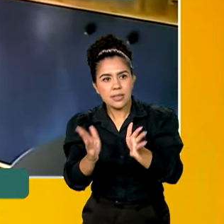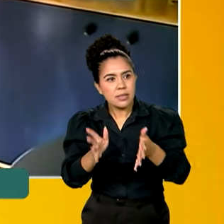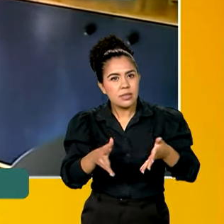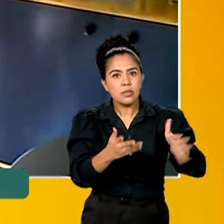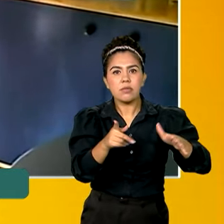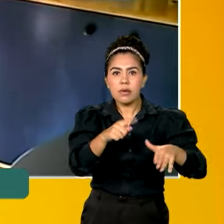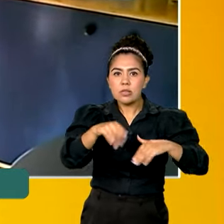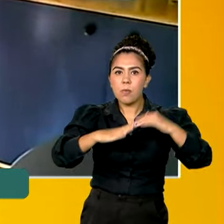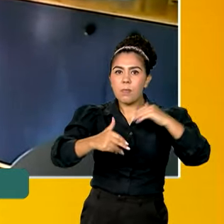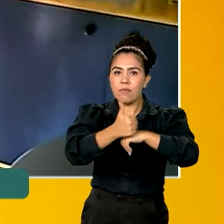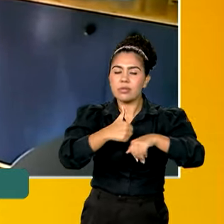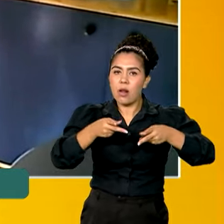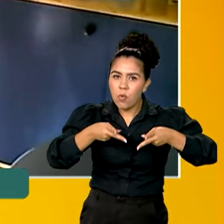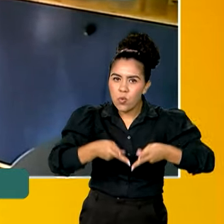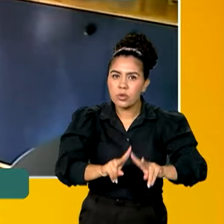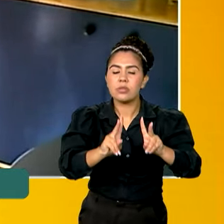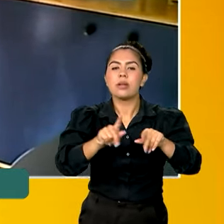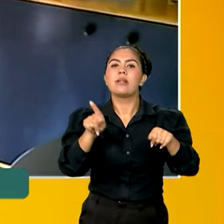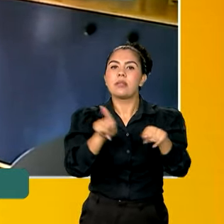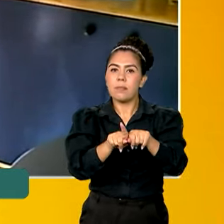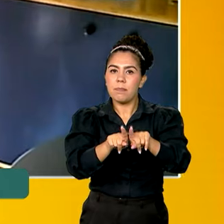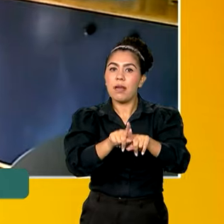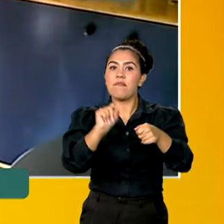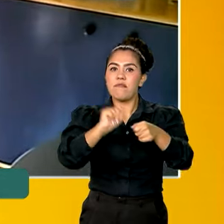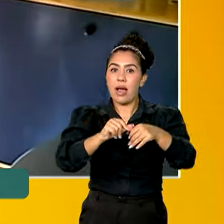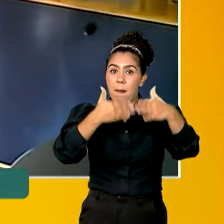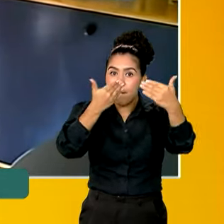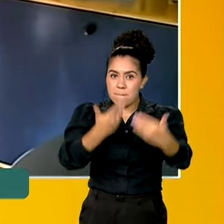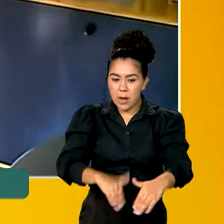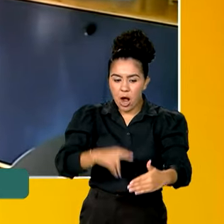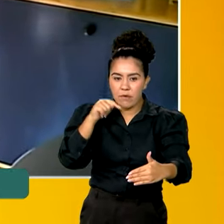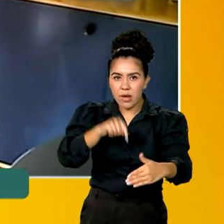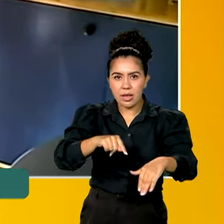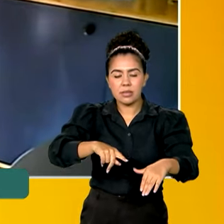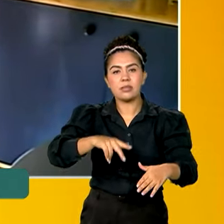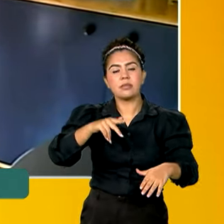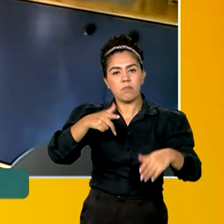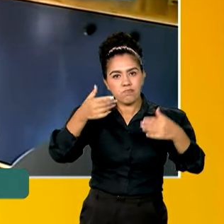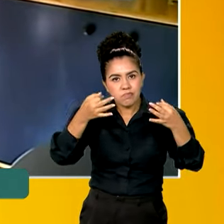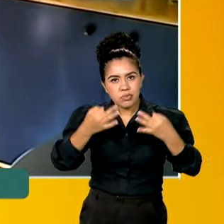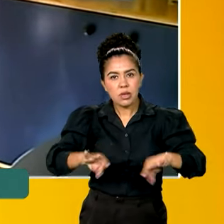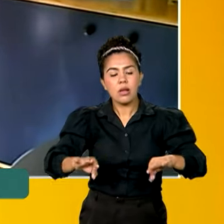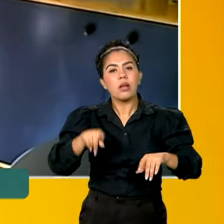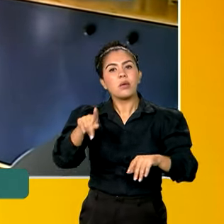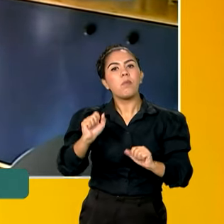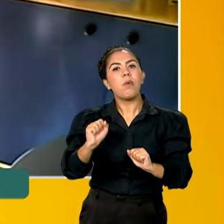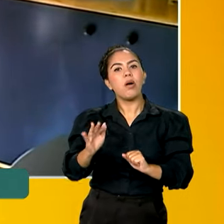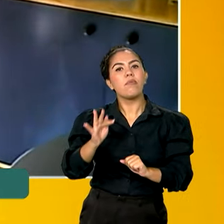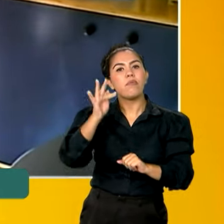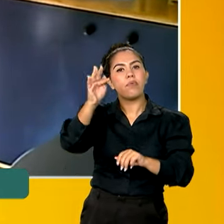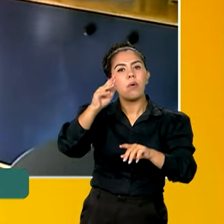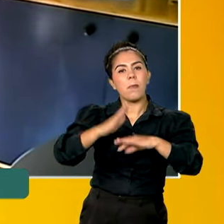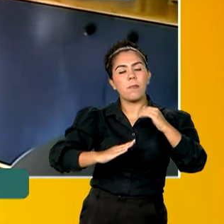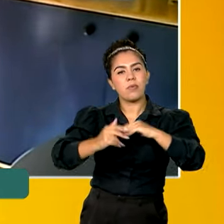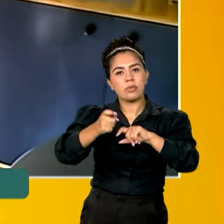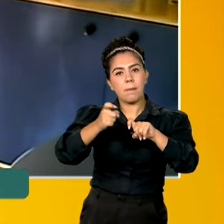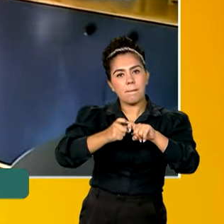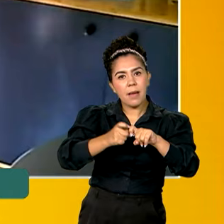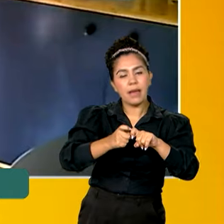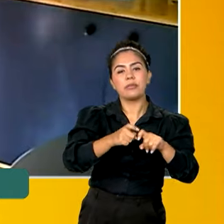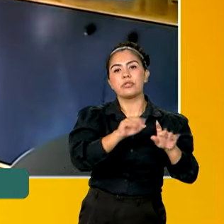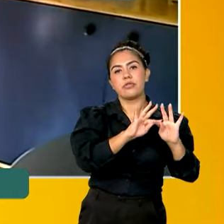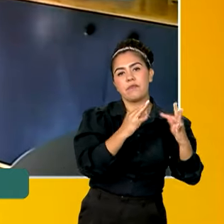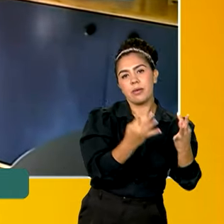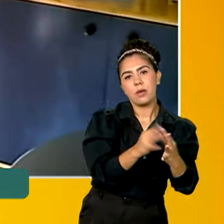a possibilidade de que esse médico faça a prova de título e, a depender disso, seja uma médica, um médico de família e comunidade. Então, é um